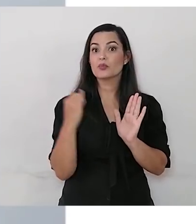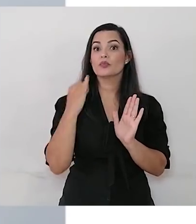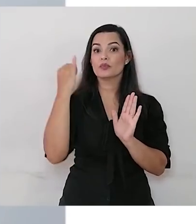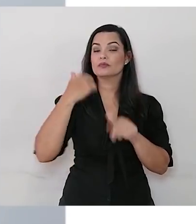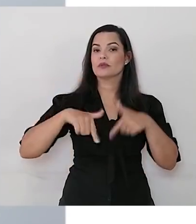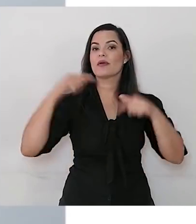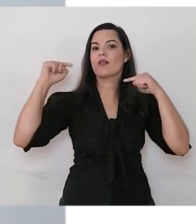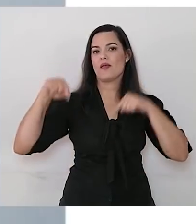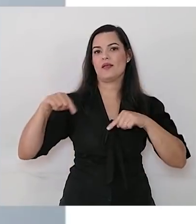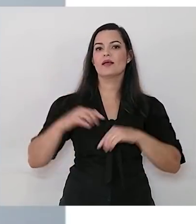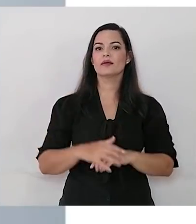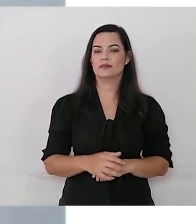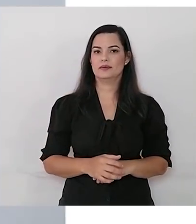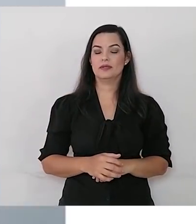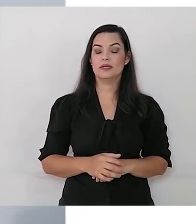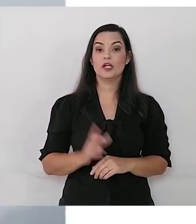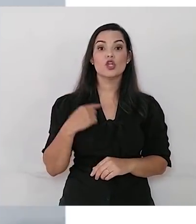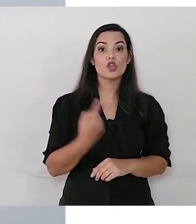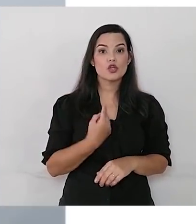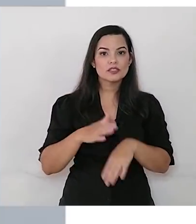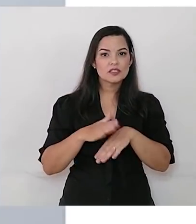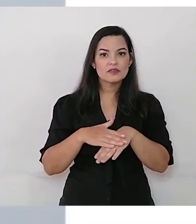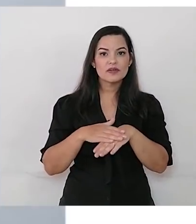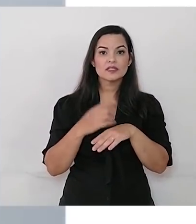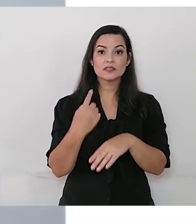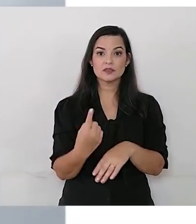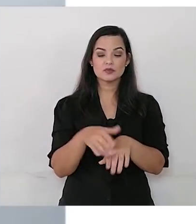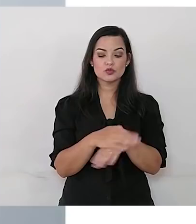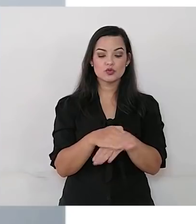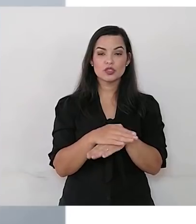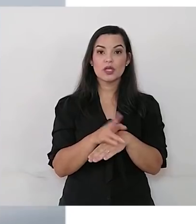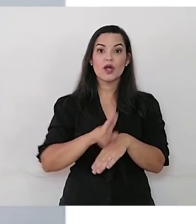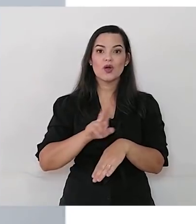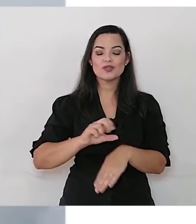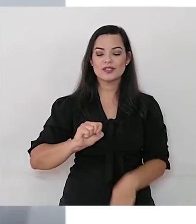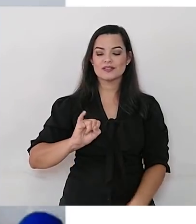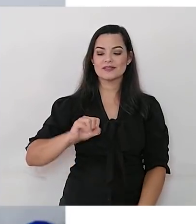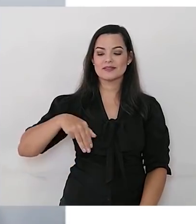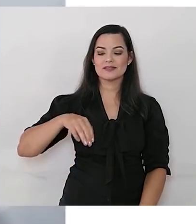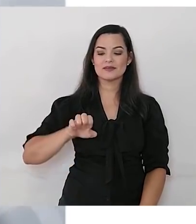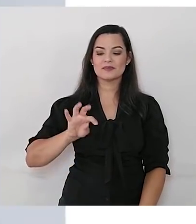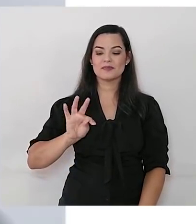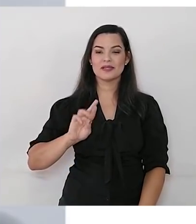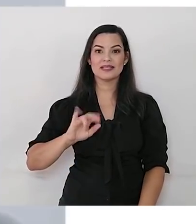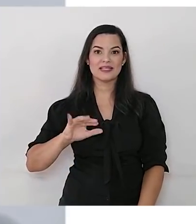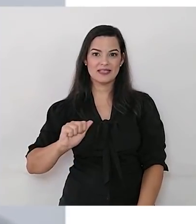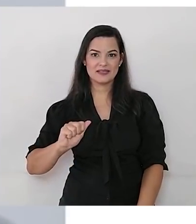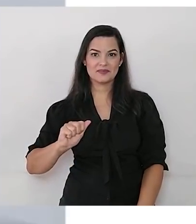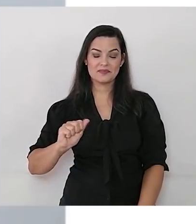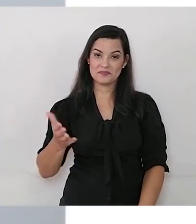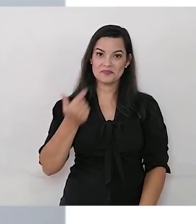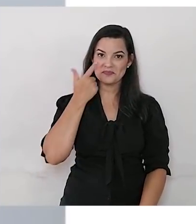importante para o nosso trabalho. Nós vamos fazer uma joaninha usando a simetria. Então, vamos lá.